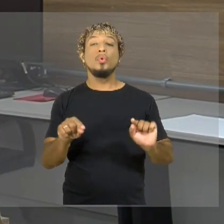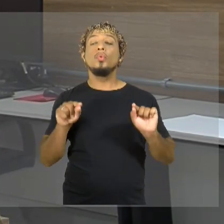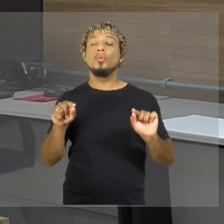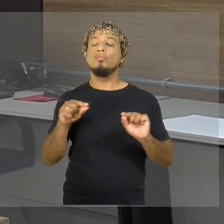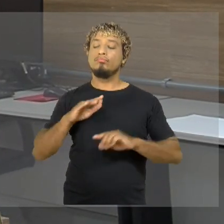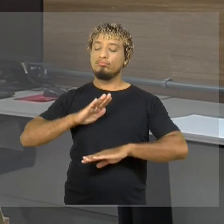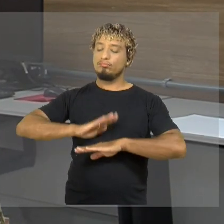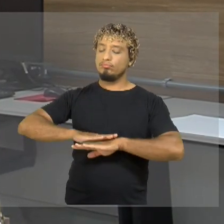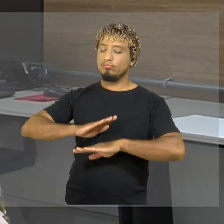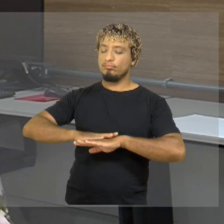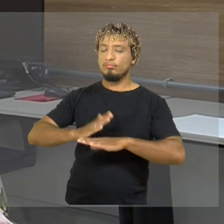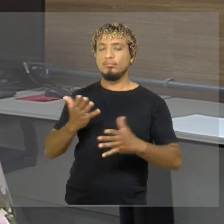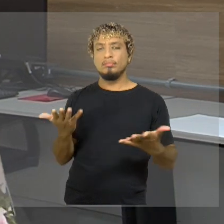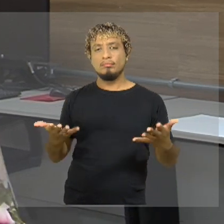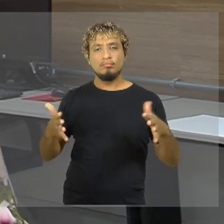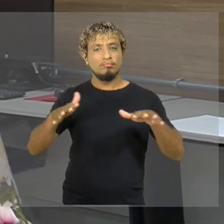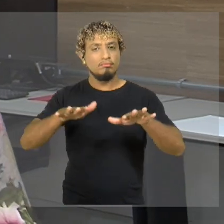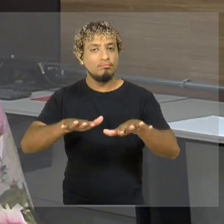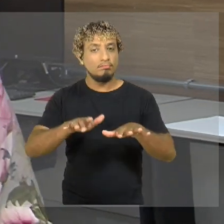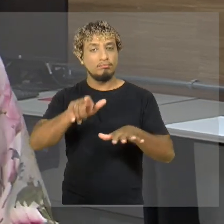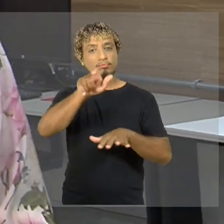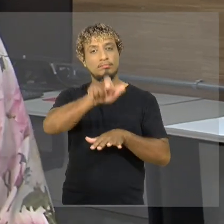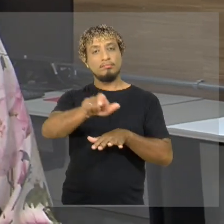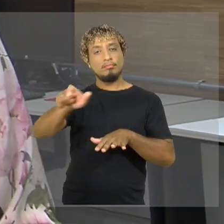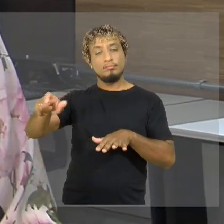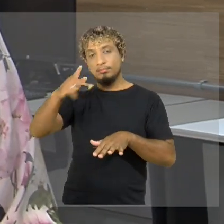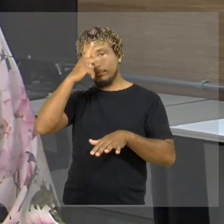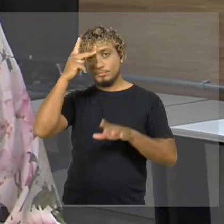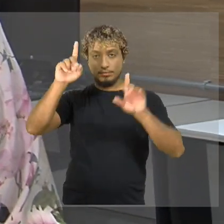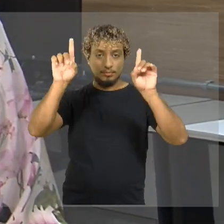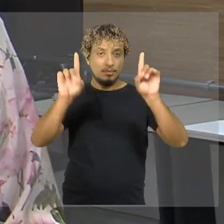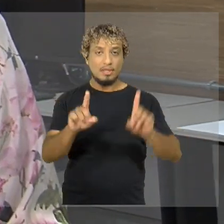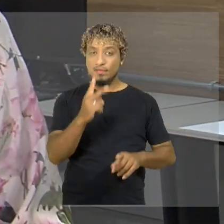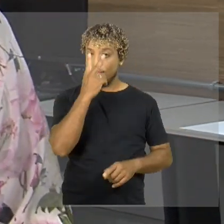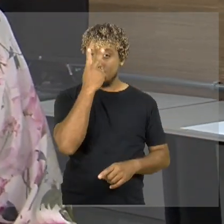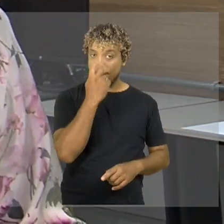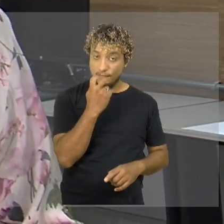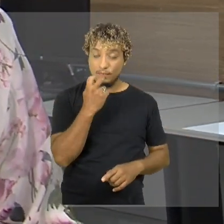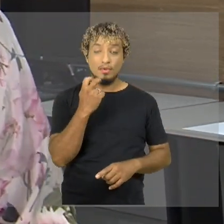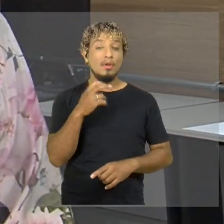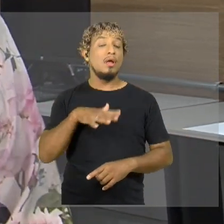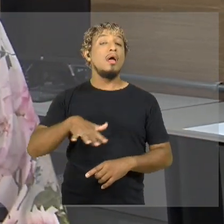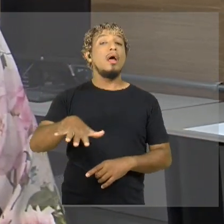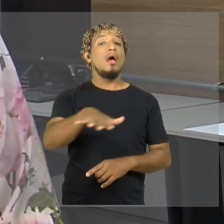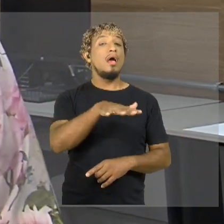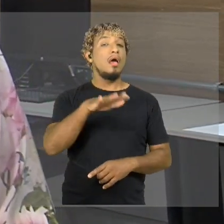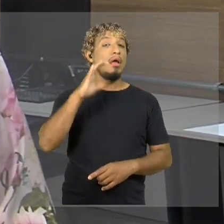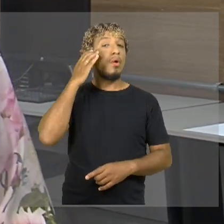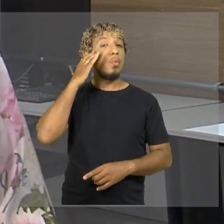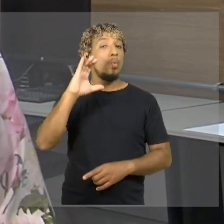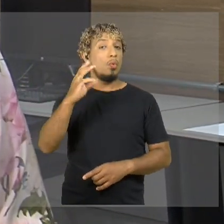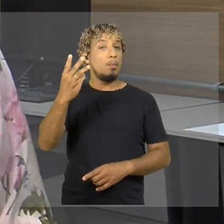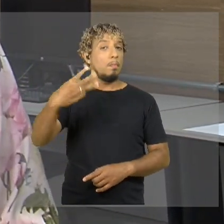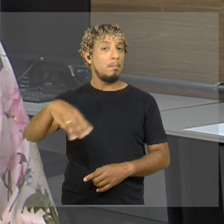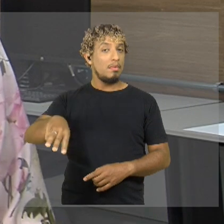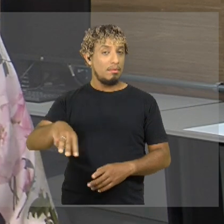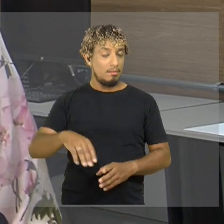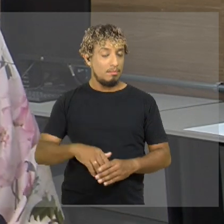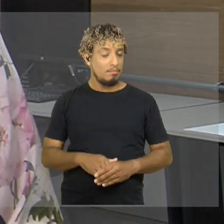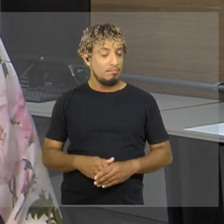iniciativa de incluir as pessoas com deficiência visual no âmbito da cultura maranhense.